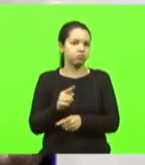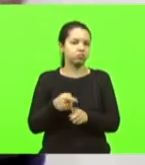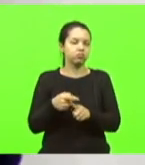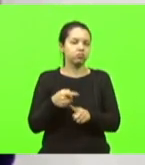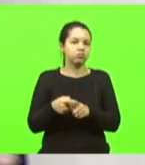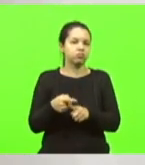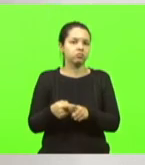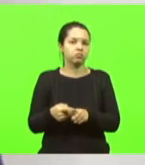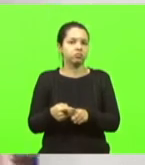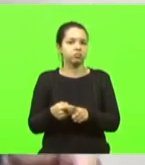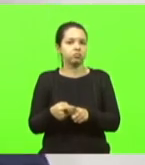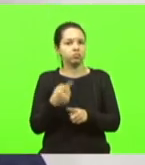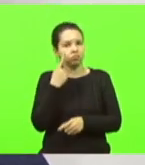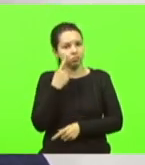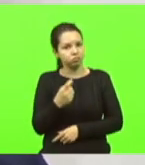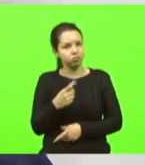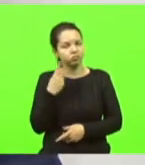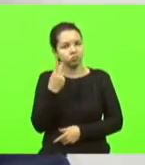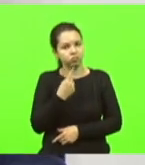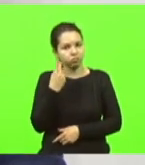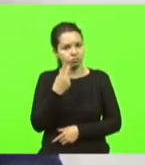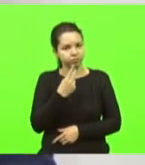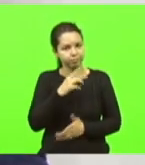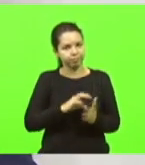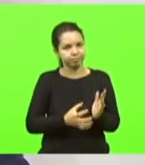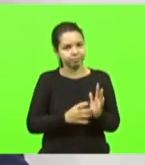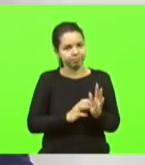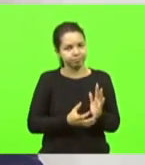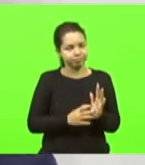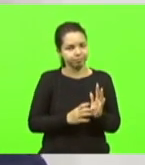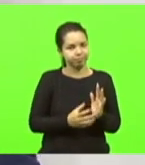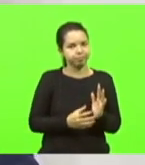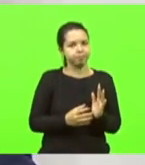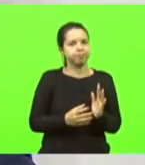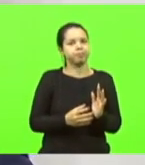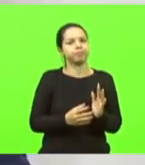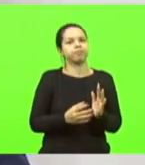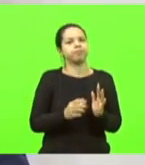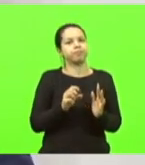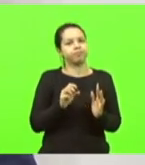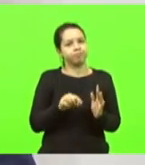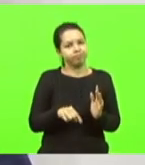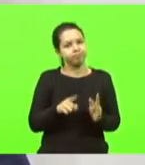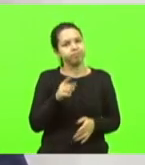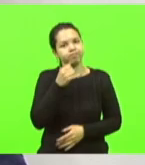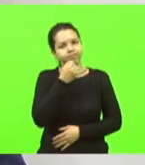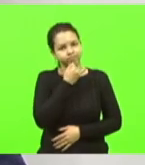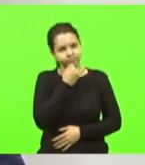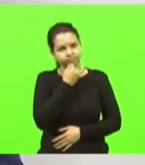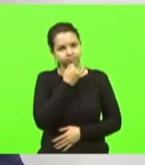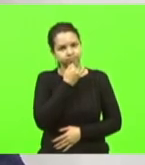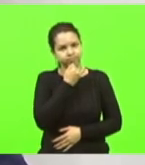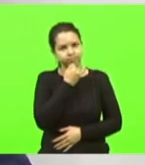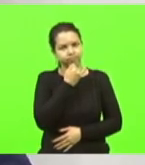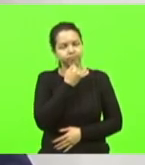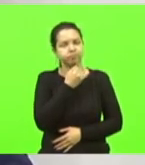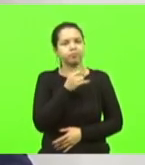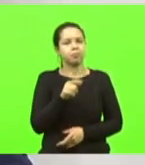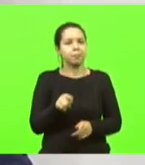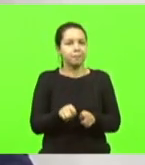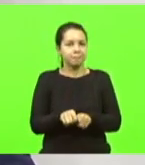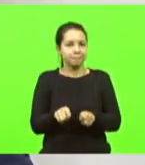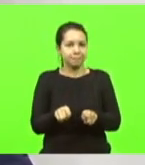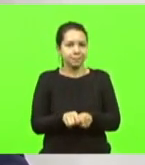intenções políticas partidárias. Se for esse o caso, isso seria muito lamentável. Mas, ao mesmo tempo